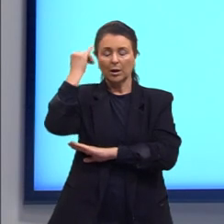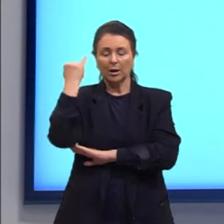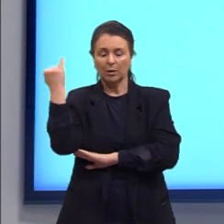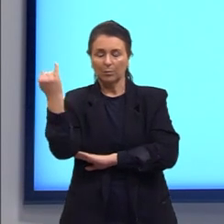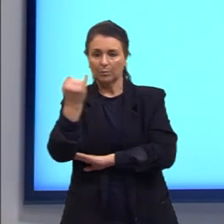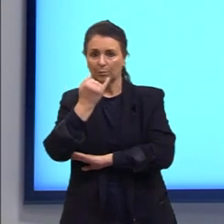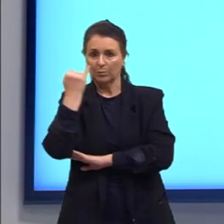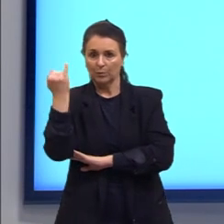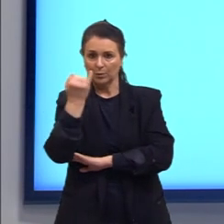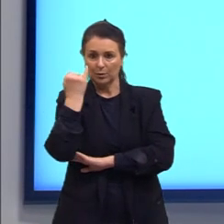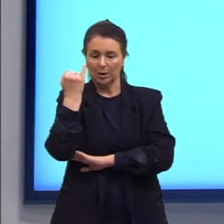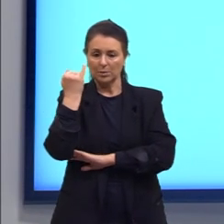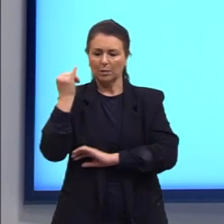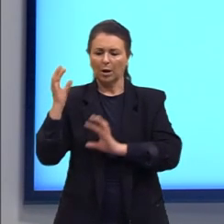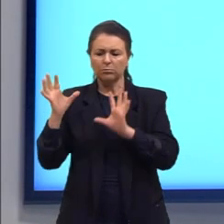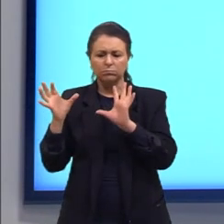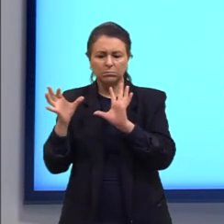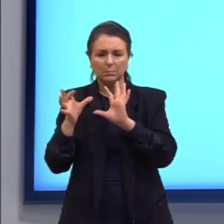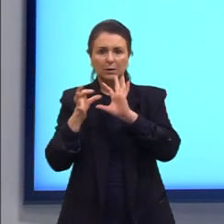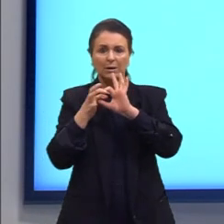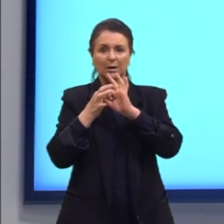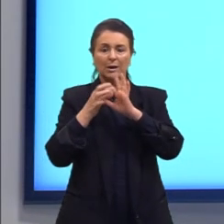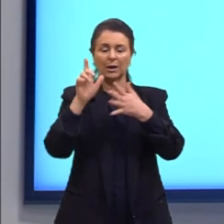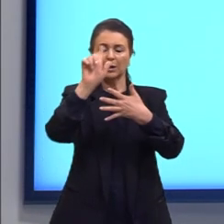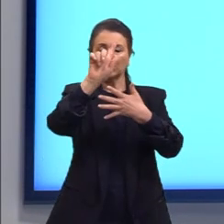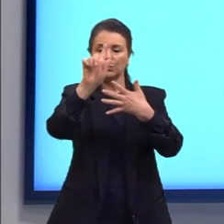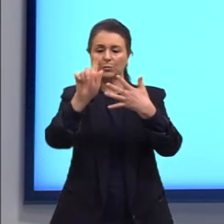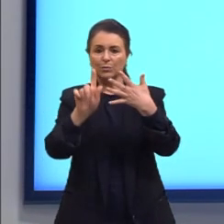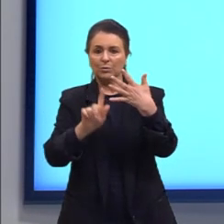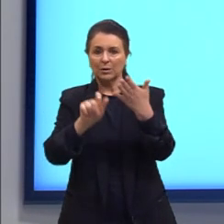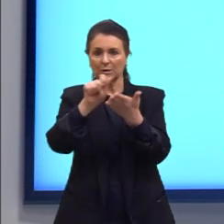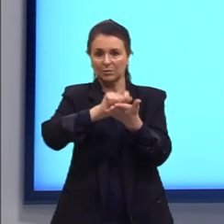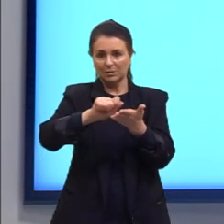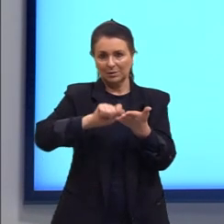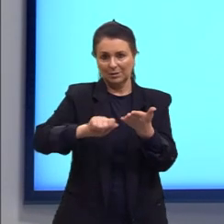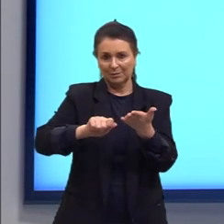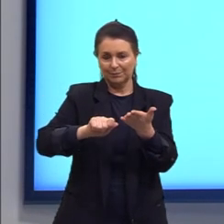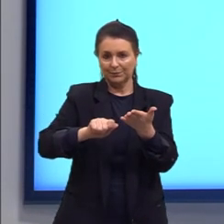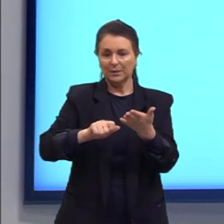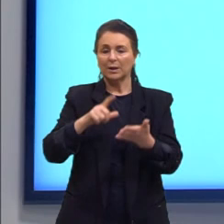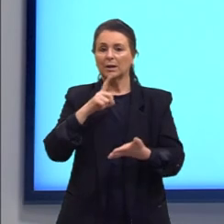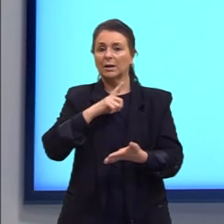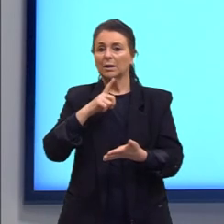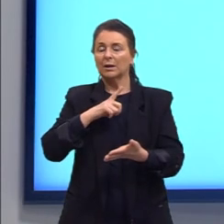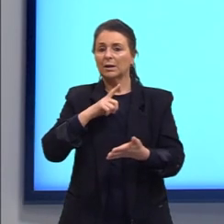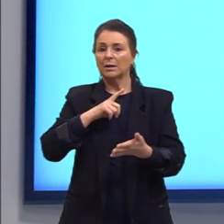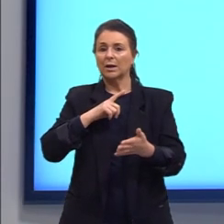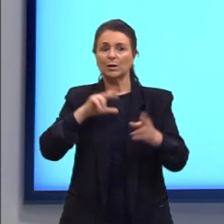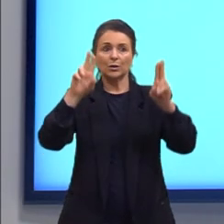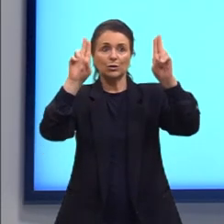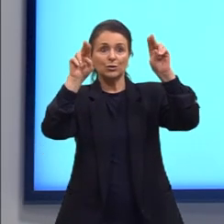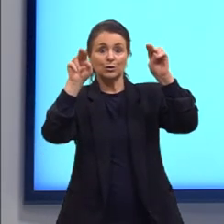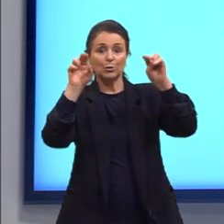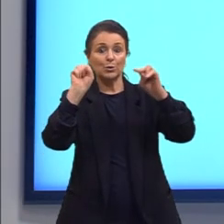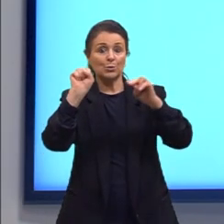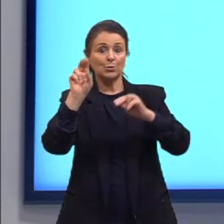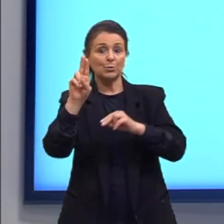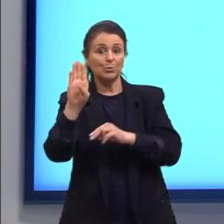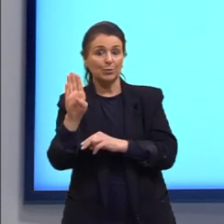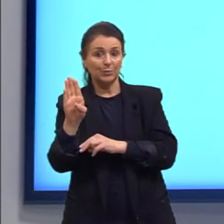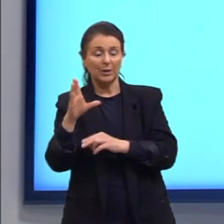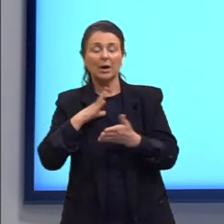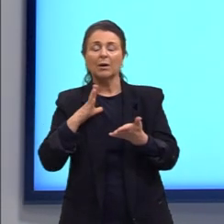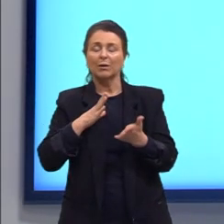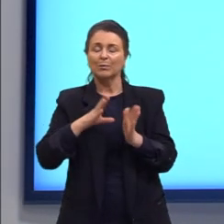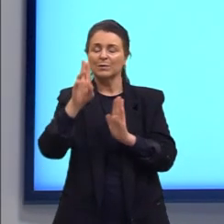da concisão nos gêneros de escrita. E aí a gente tem título, subtítulo, vamos partir para o